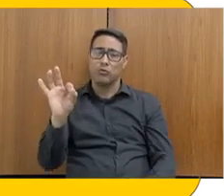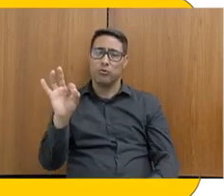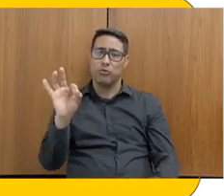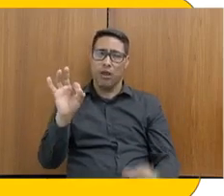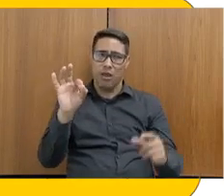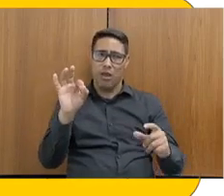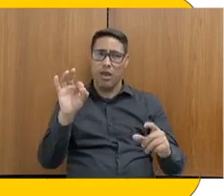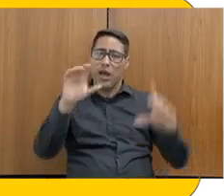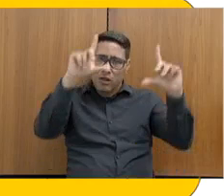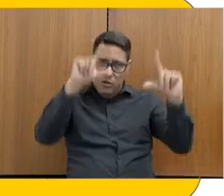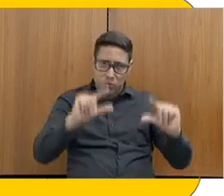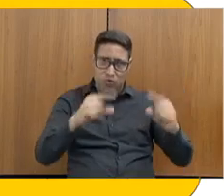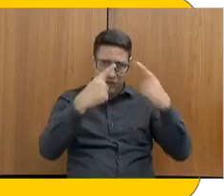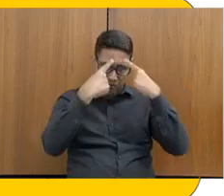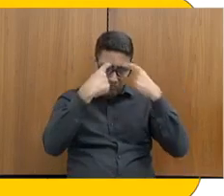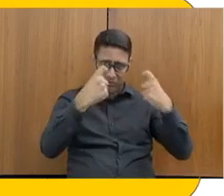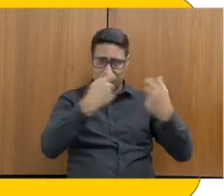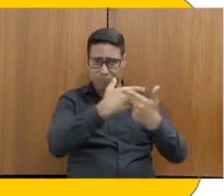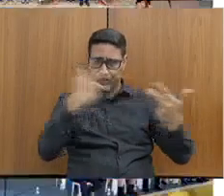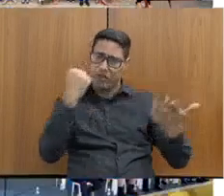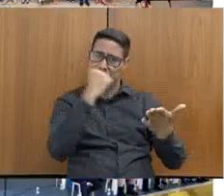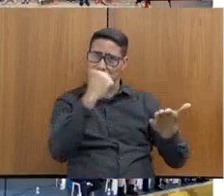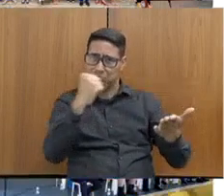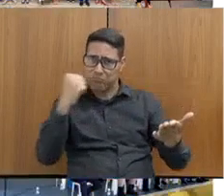área de abrangência e das UPCs territoriais.